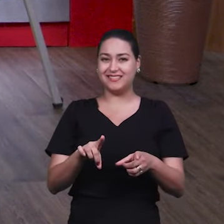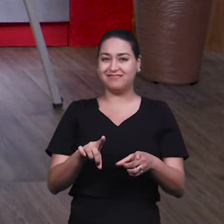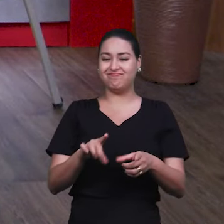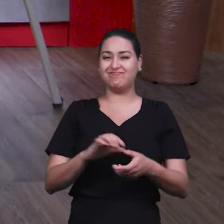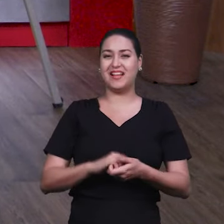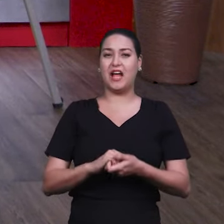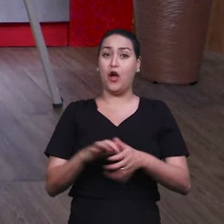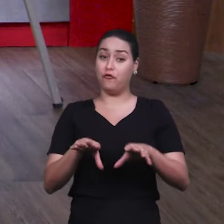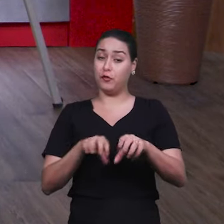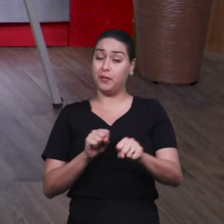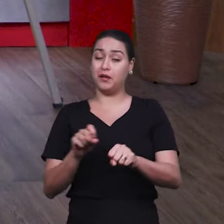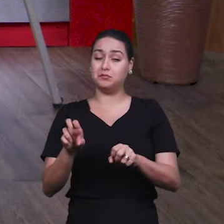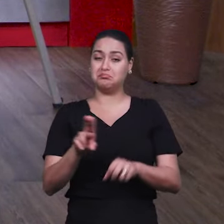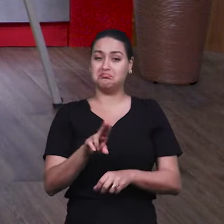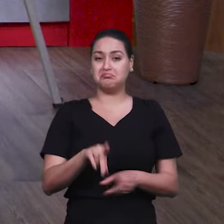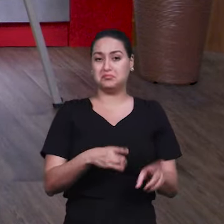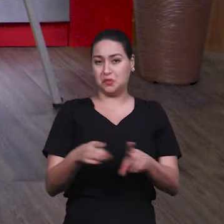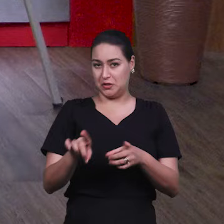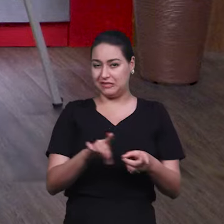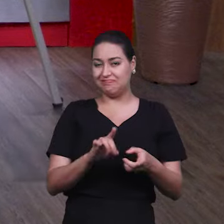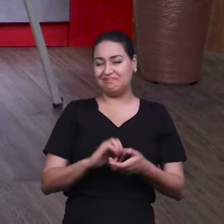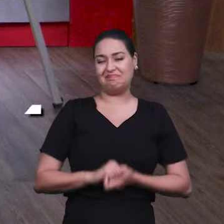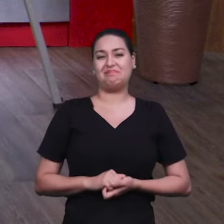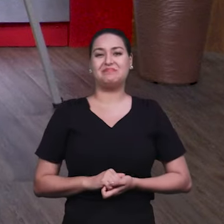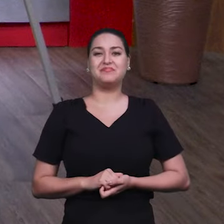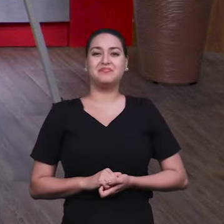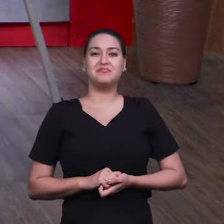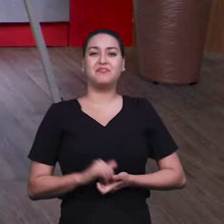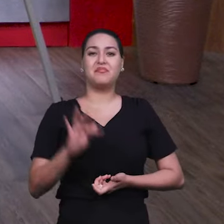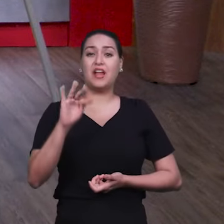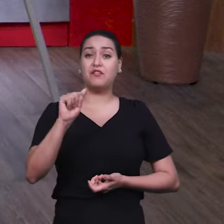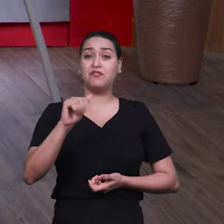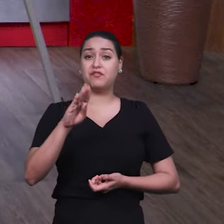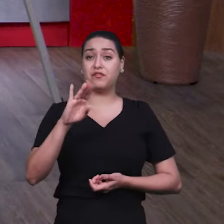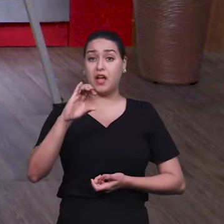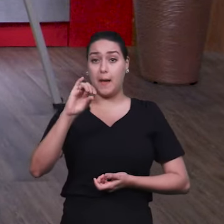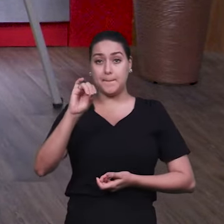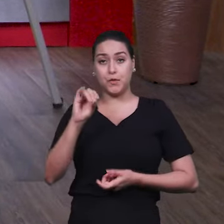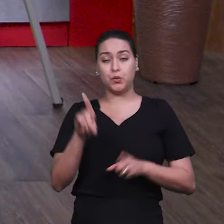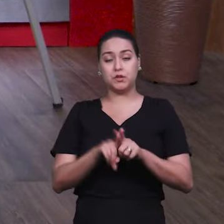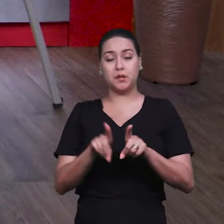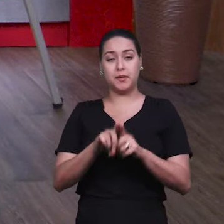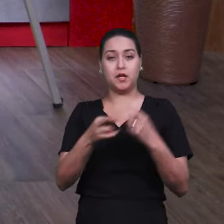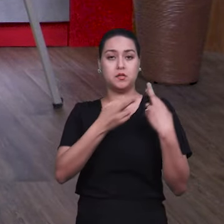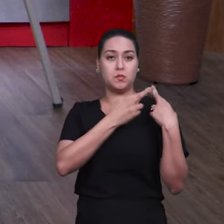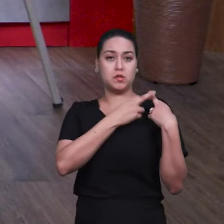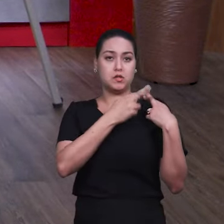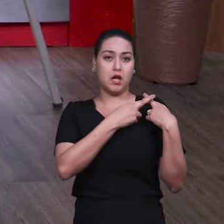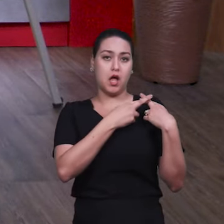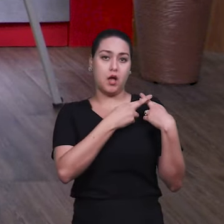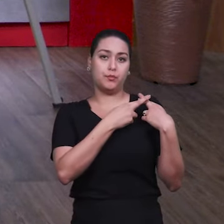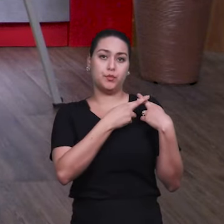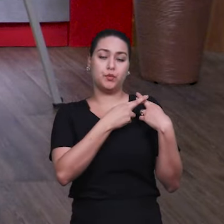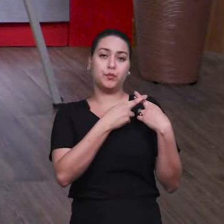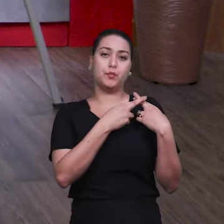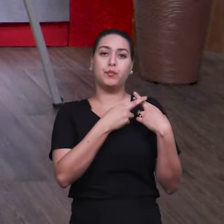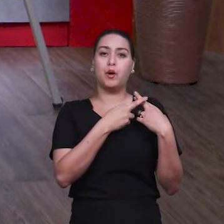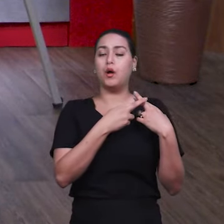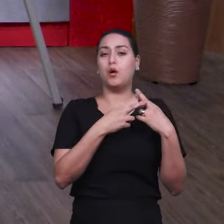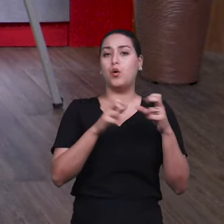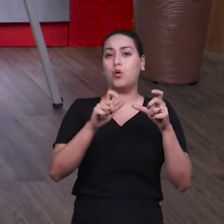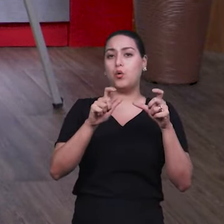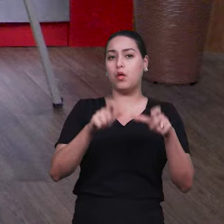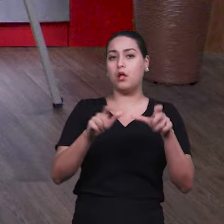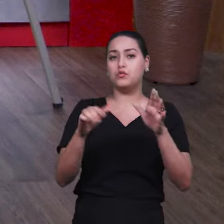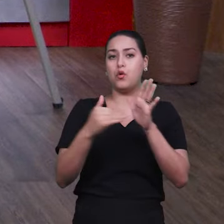é o tema que nós vamos abordar aqui. Exatamente. O Fábio também é responsável pelo Departamento de Louvor da Igreja Cristã Maranata, não é